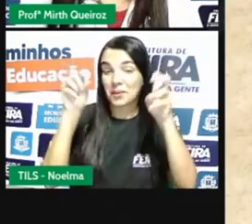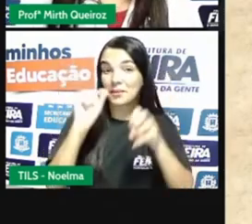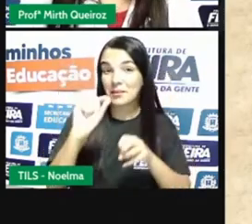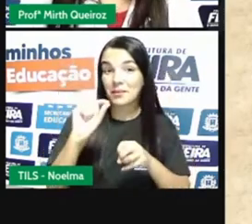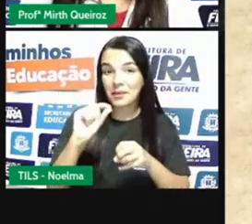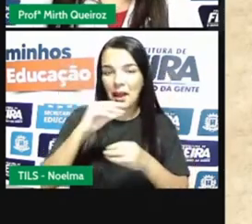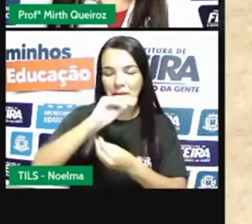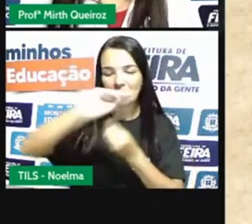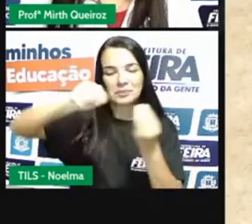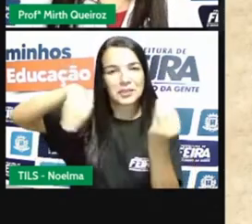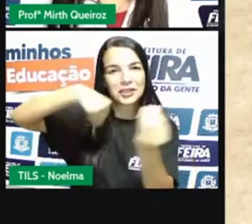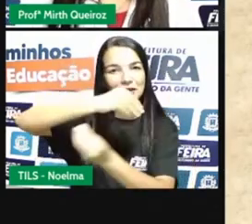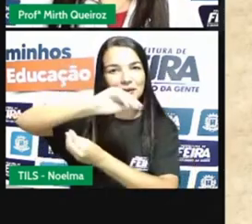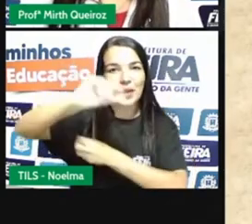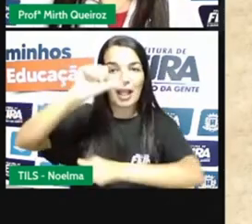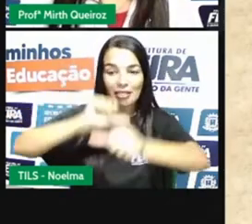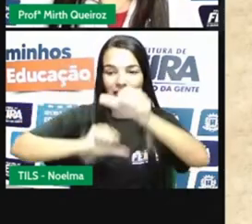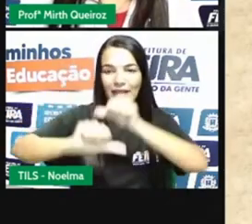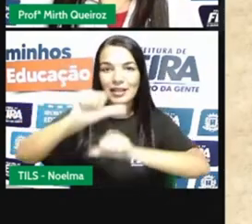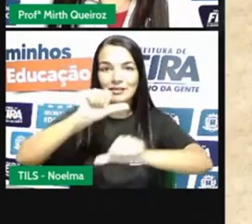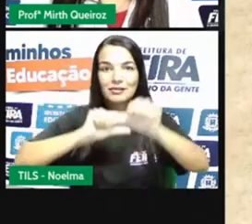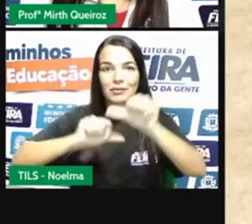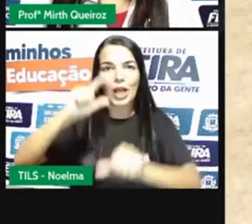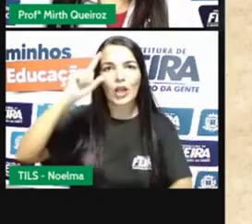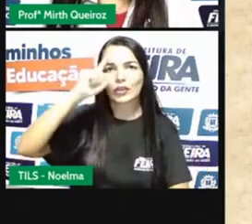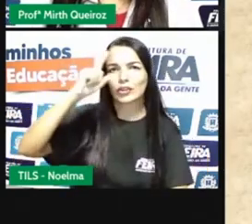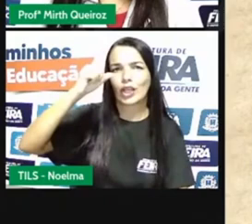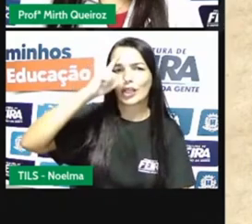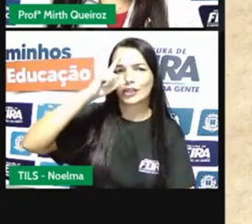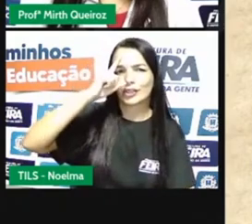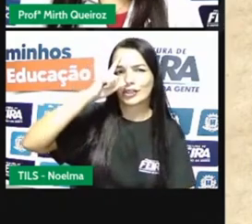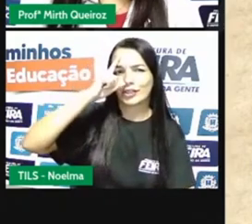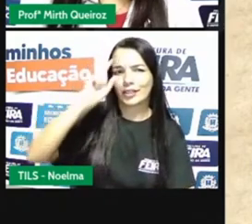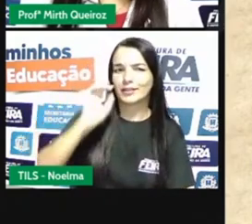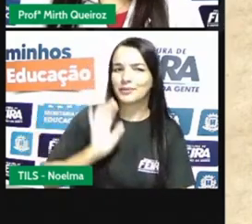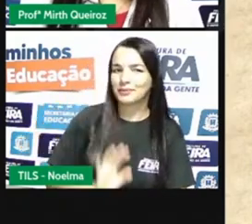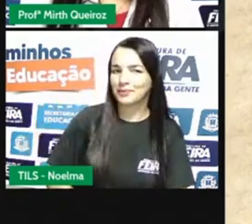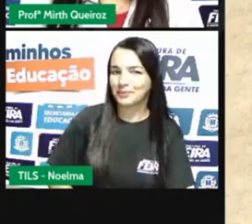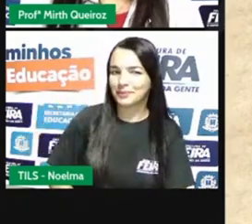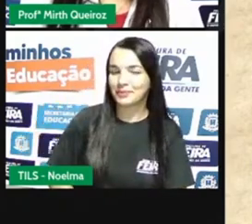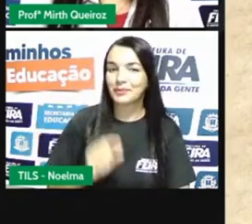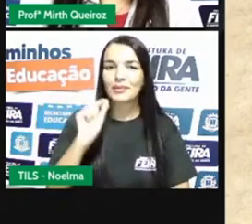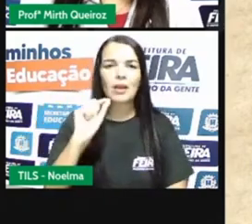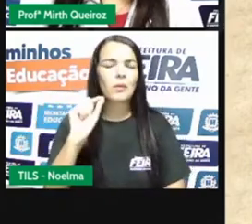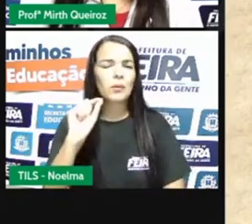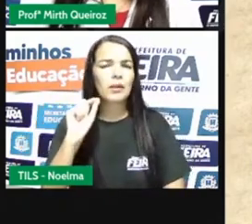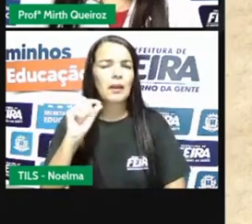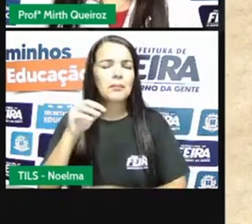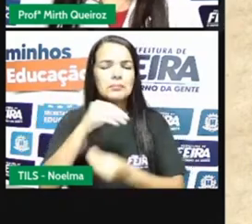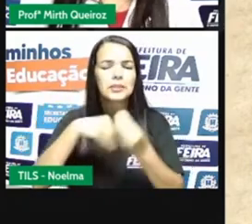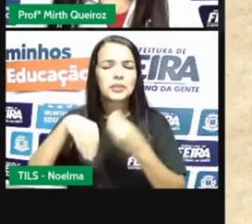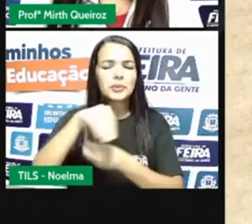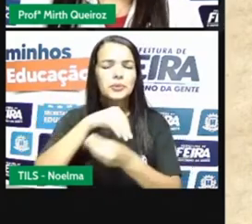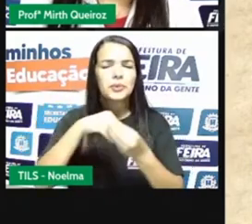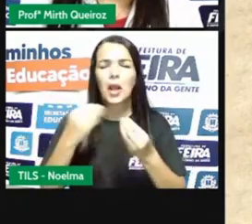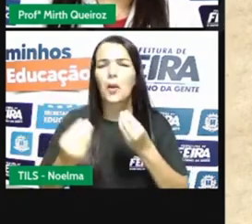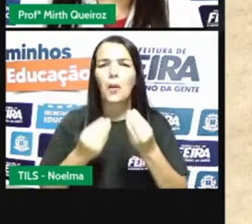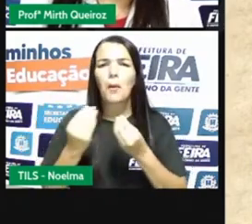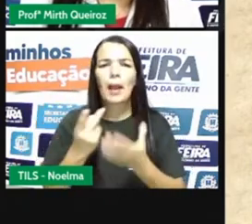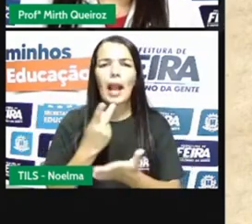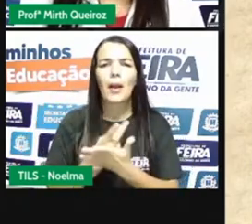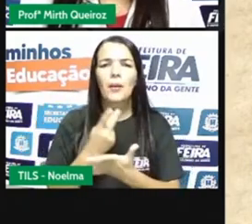misturas e transformações no dia a dia. O que que são misturas? Como